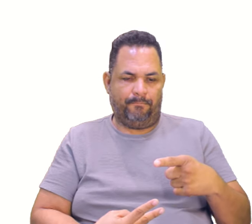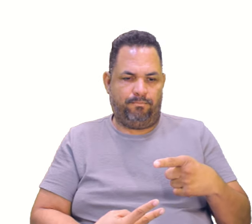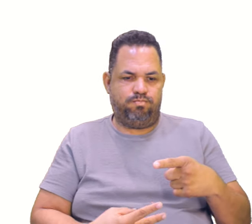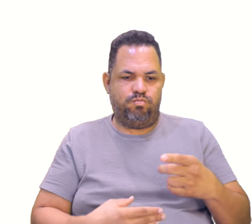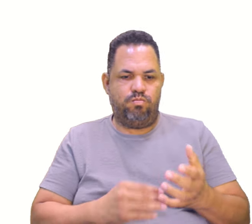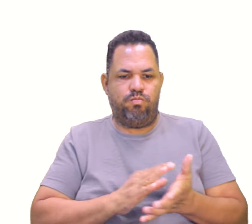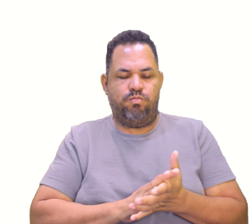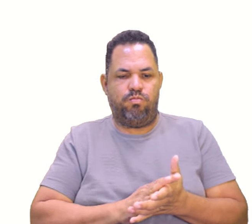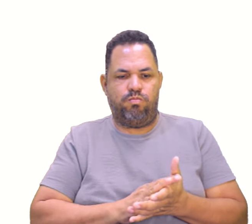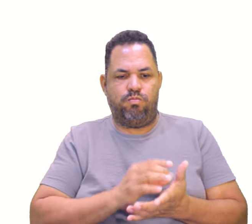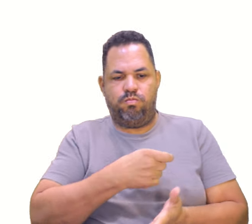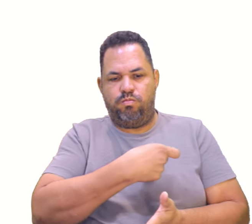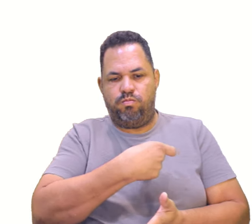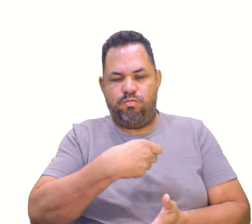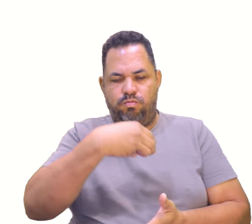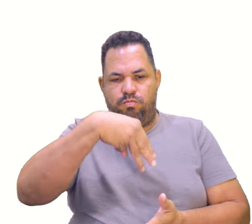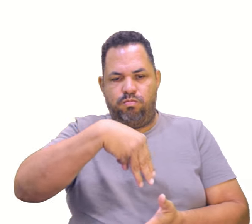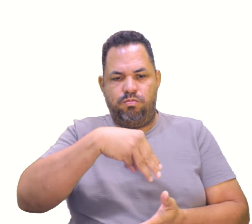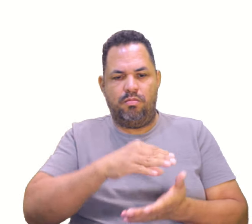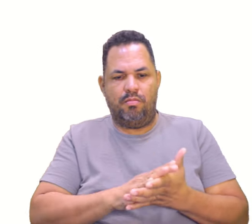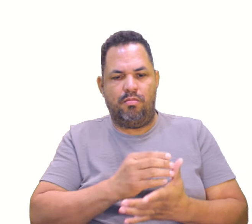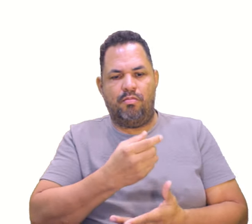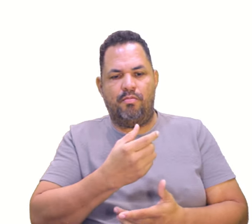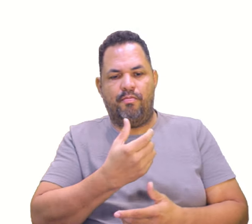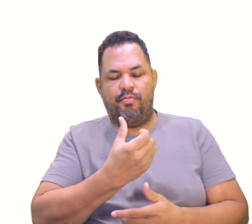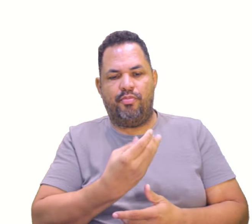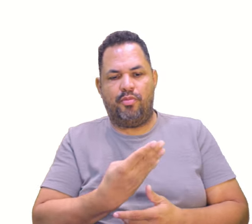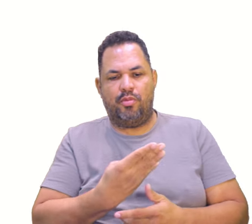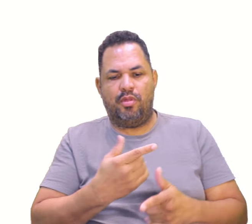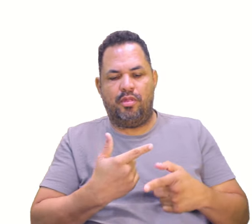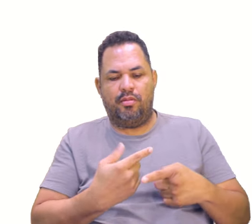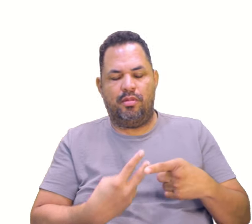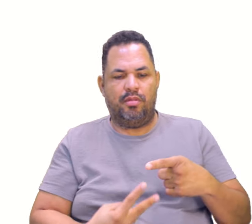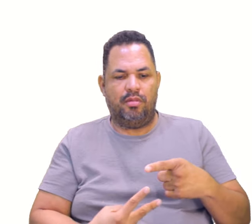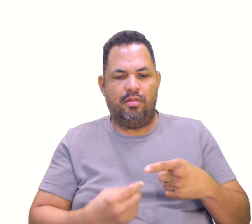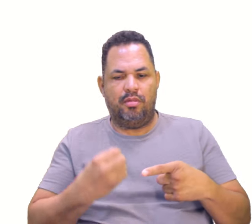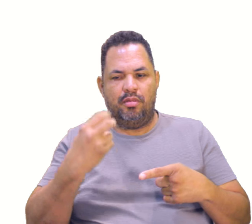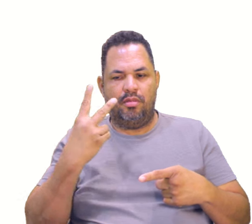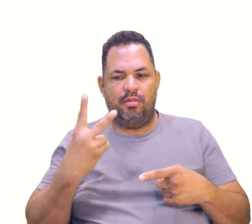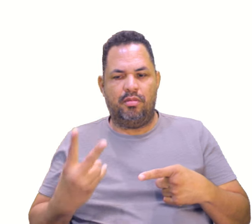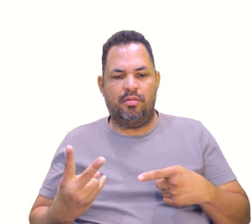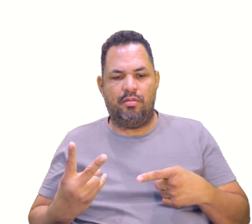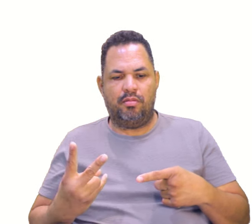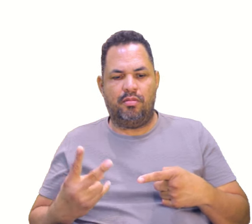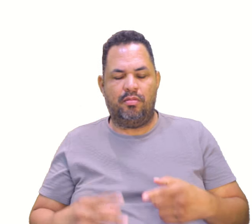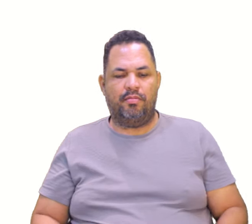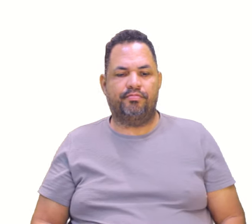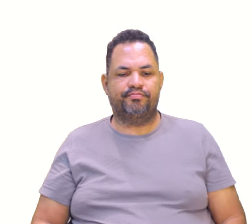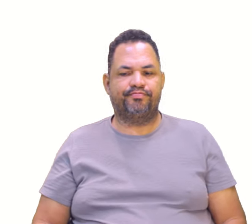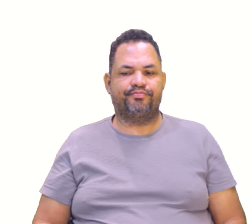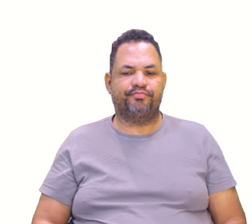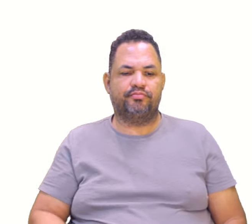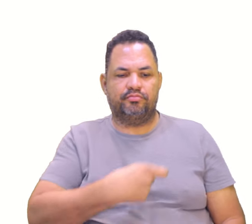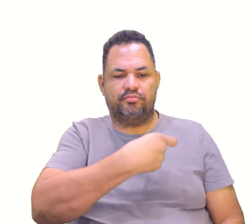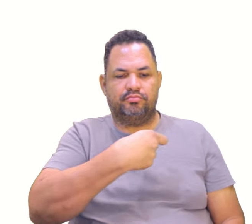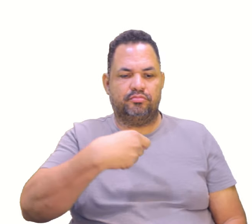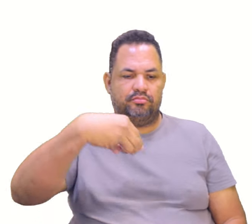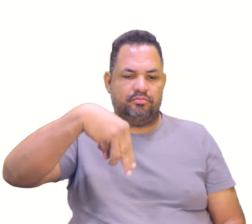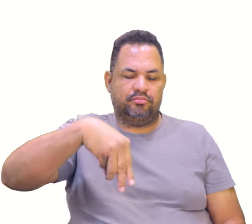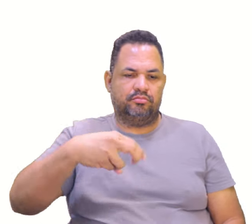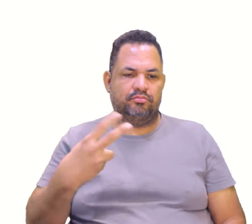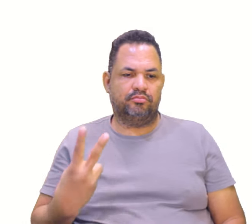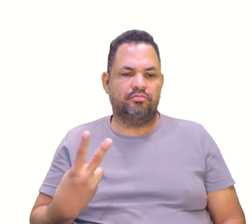O x do médio vai ser 6 menos 2? 4. 4 sobre 2? Dá 2. O x médio é 2.